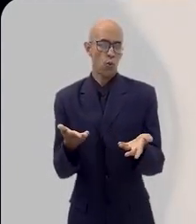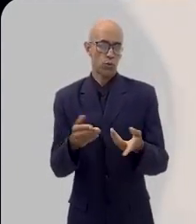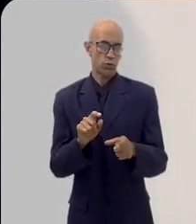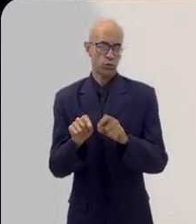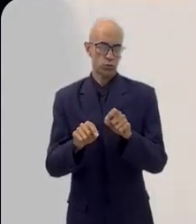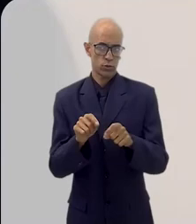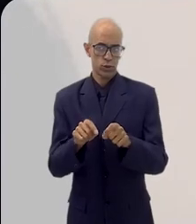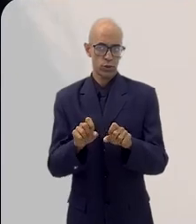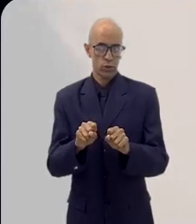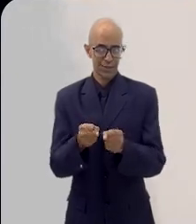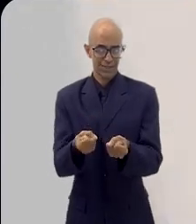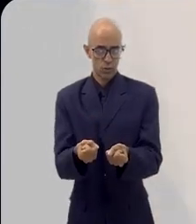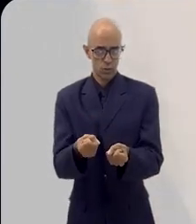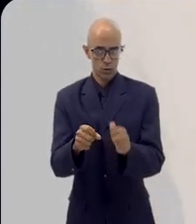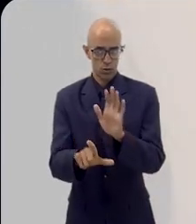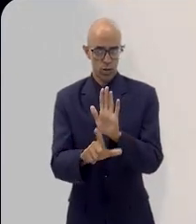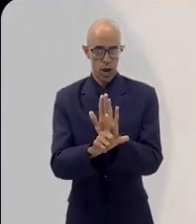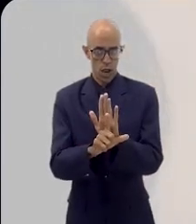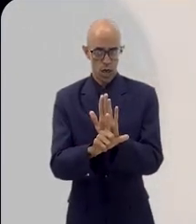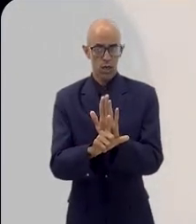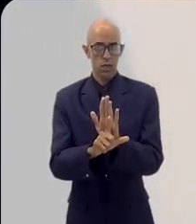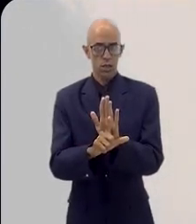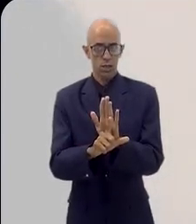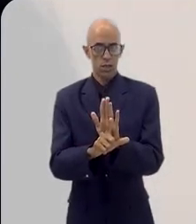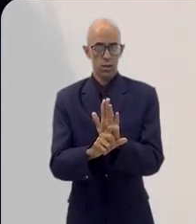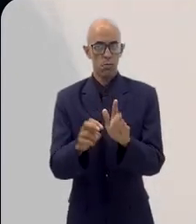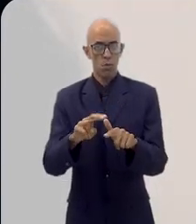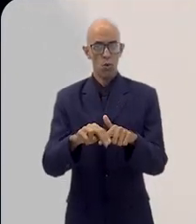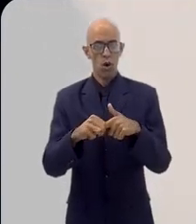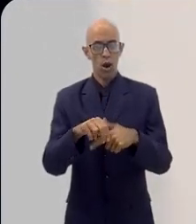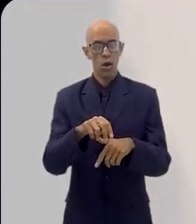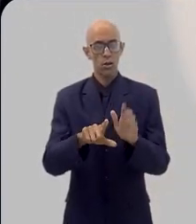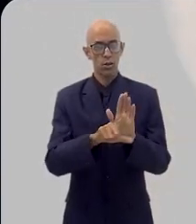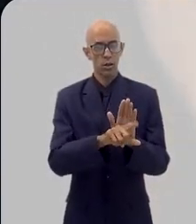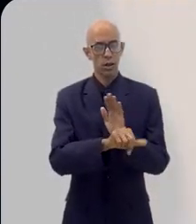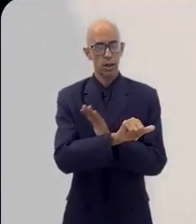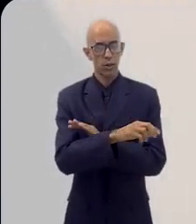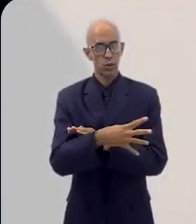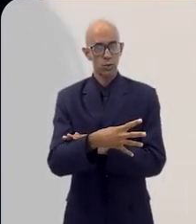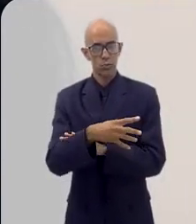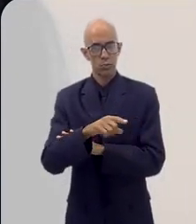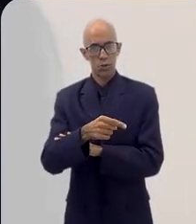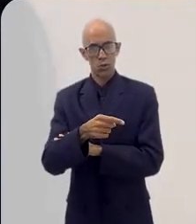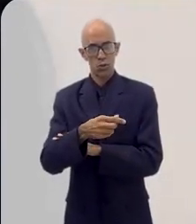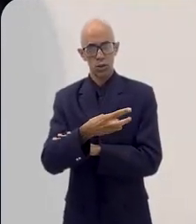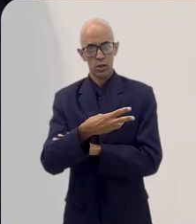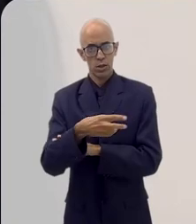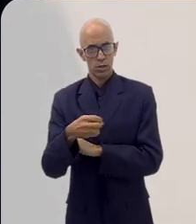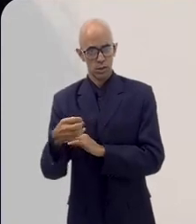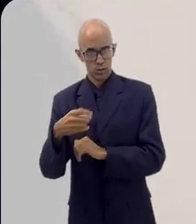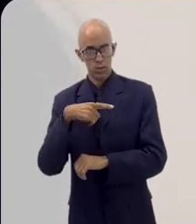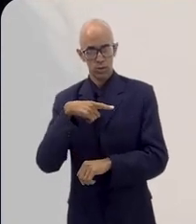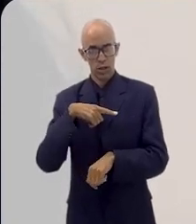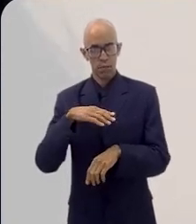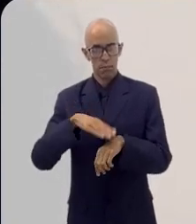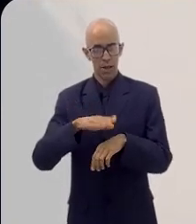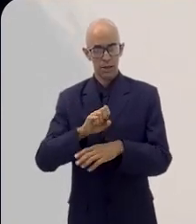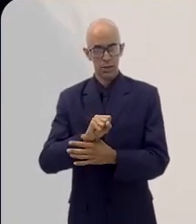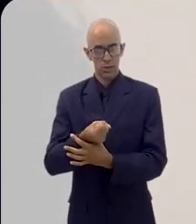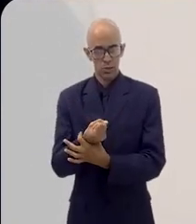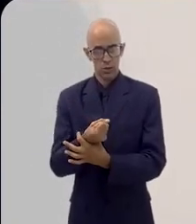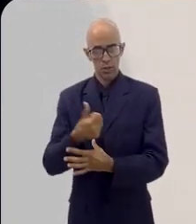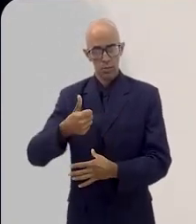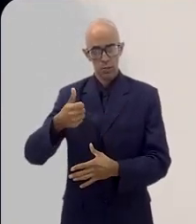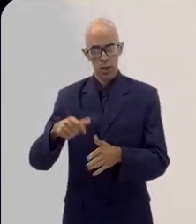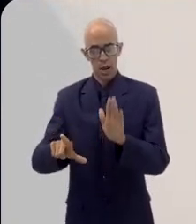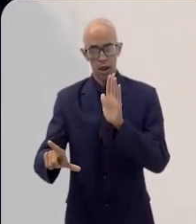Hoje, com a segurança jurídica, de fato, com a lei 14.300, hoje a gente tem mais segurança, tá? É